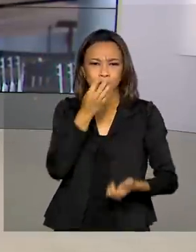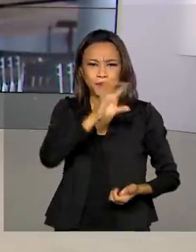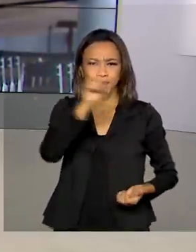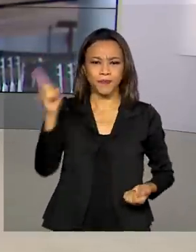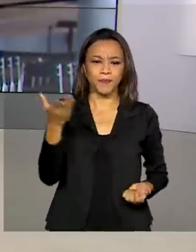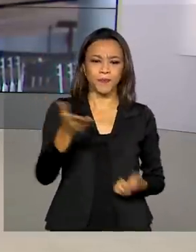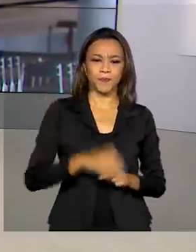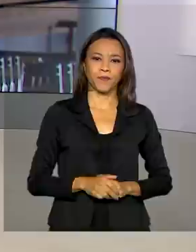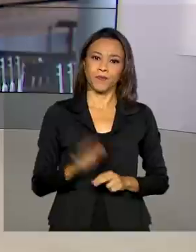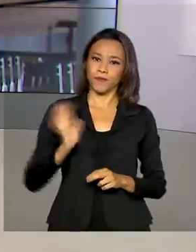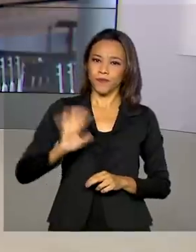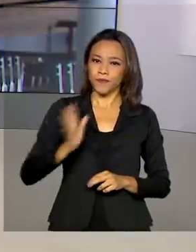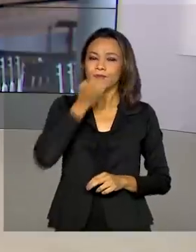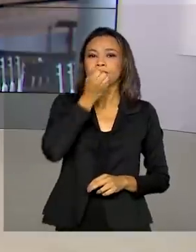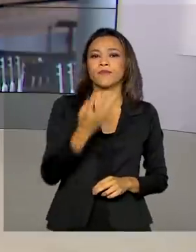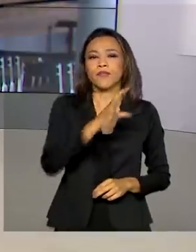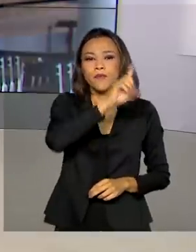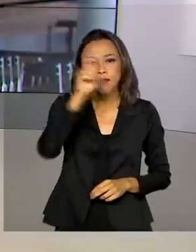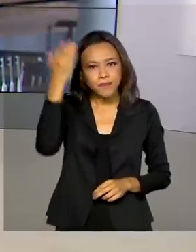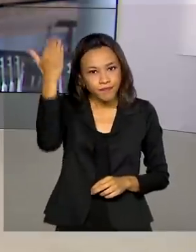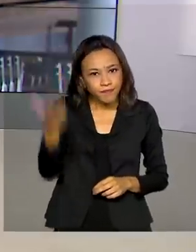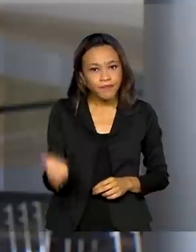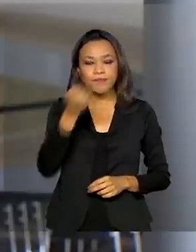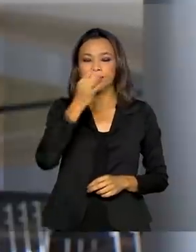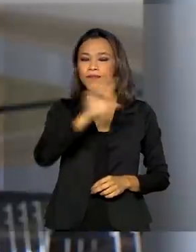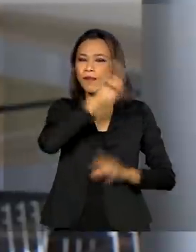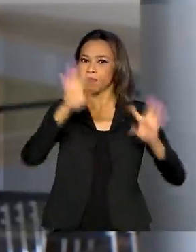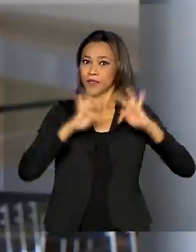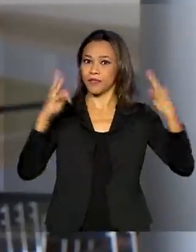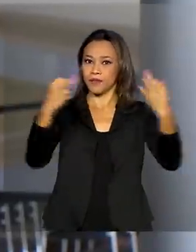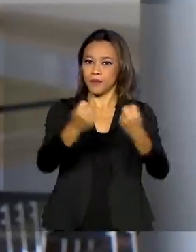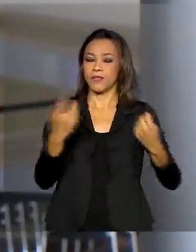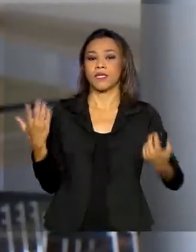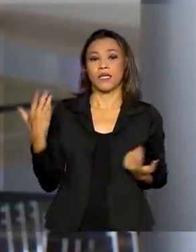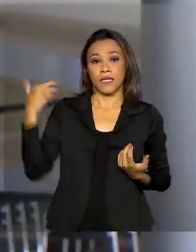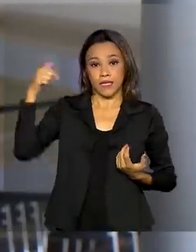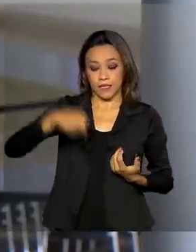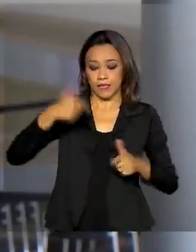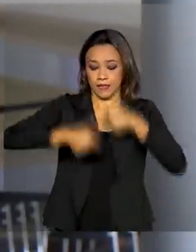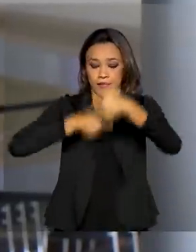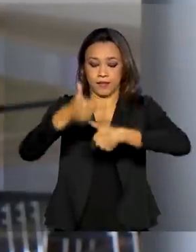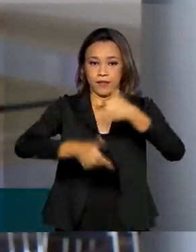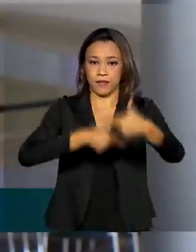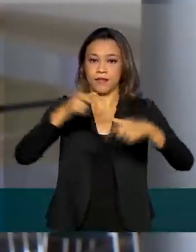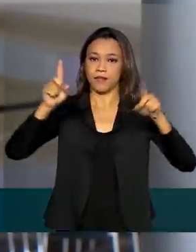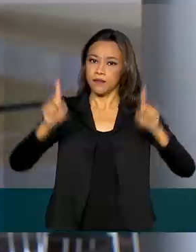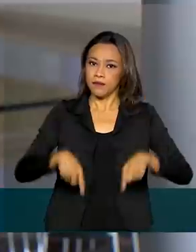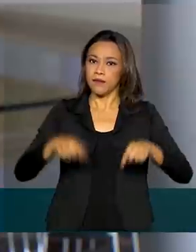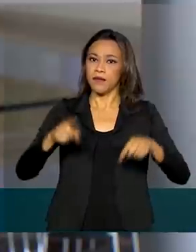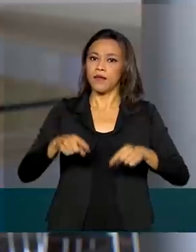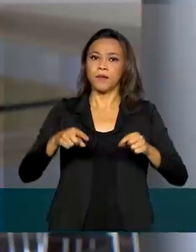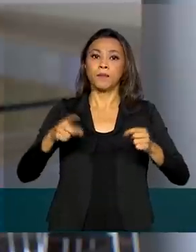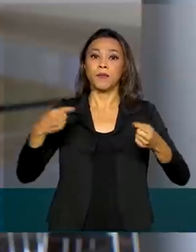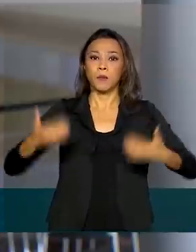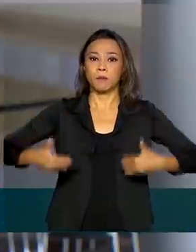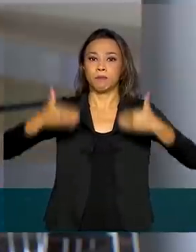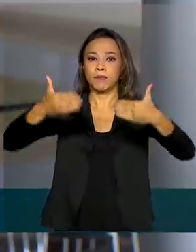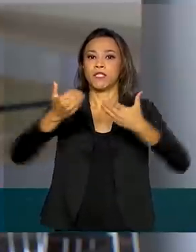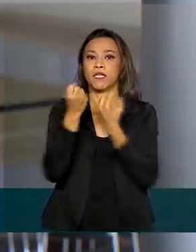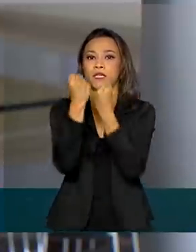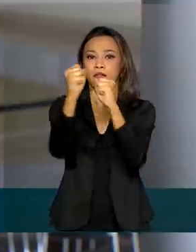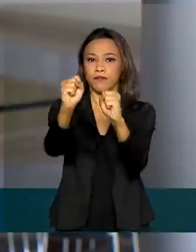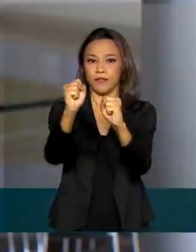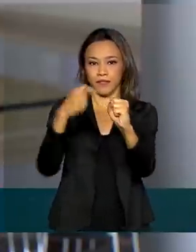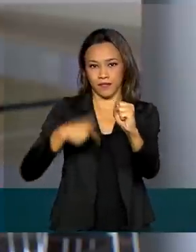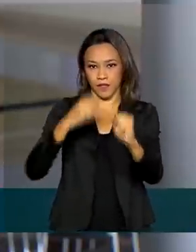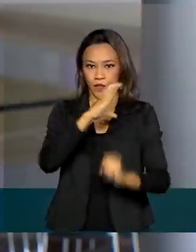Olá, Renata. Bom dia para você e bom dia a todos. Essa operação é coordenada pelo Ministério da Defesa com o emprego